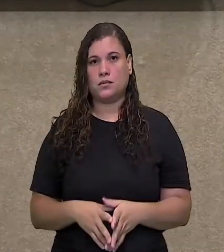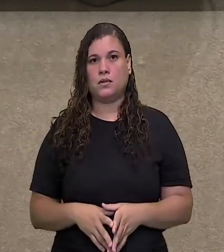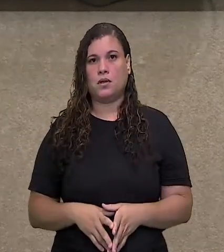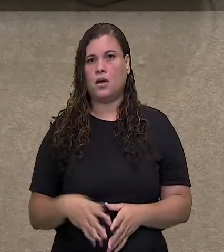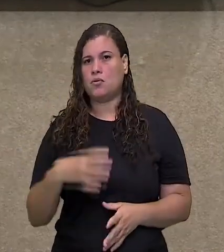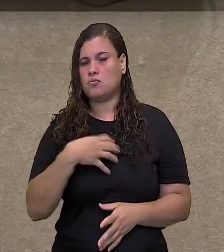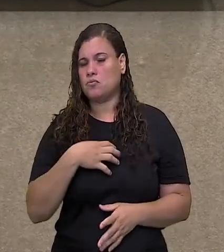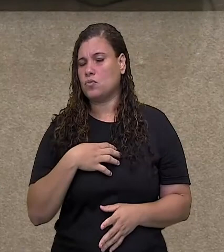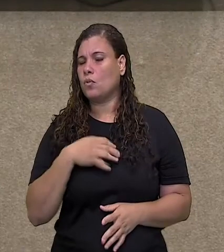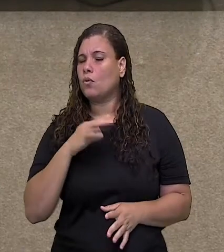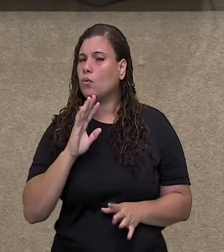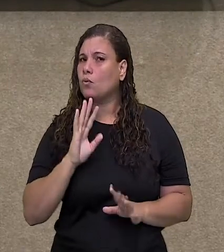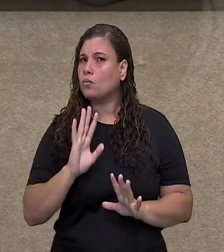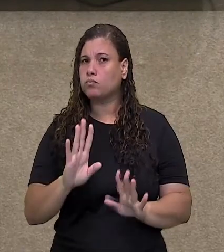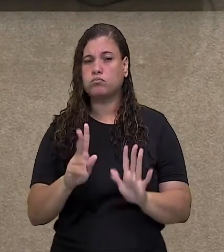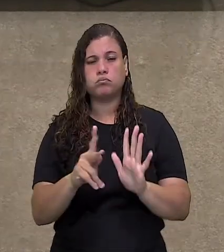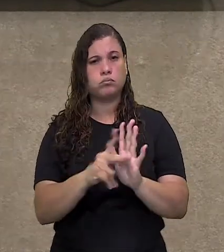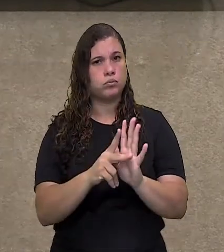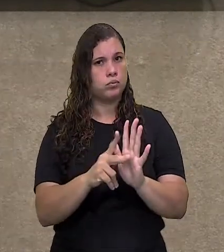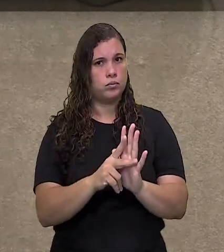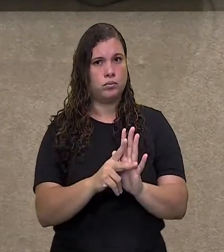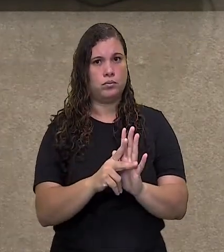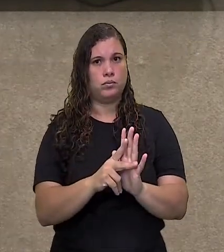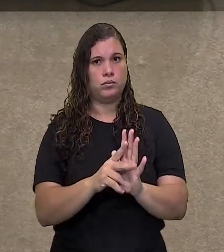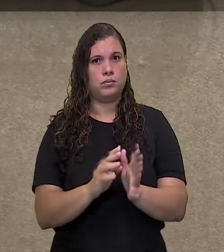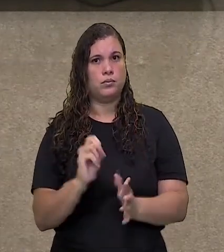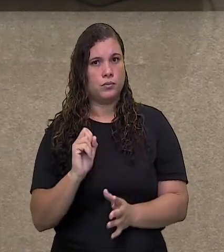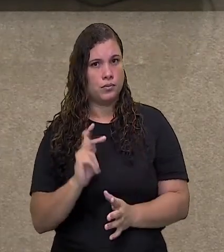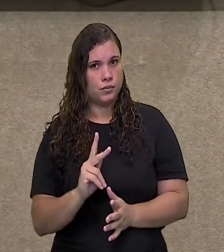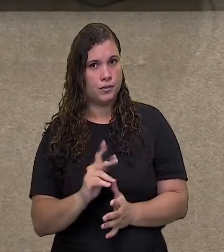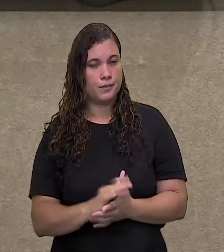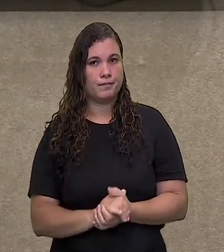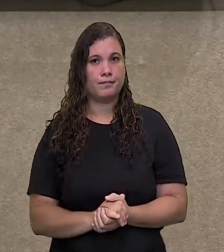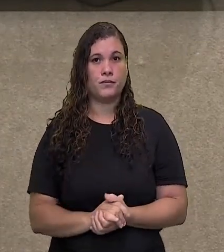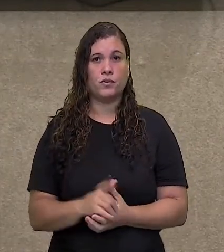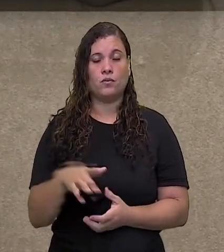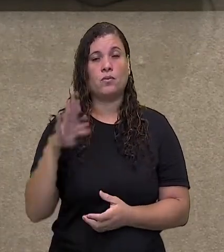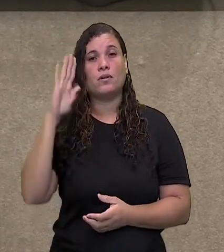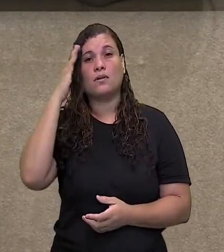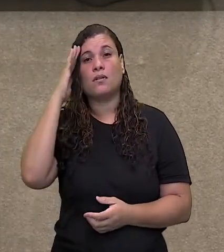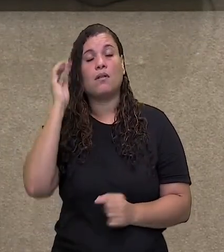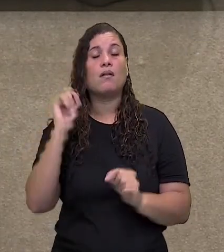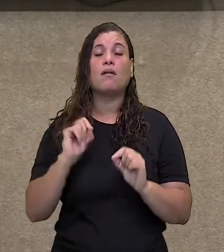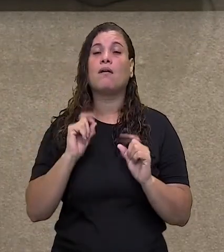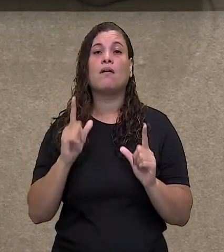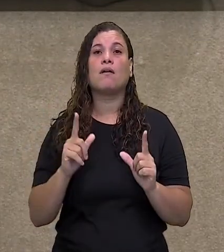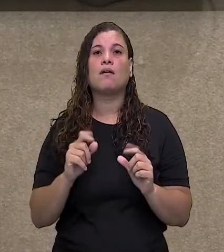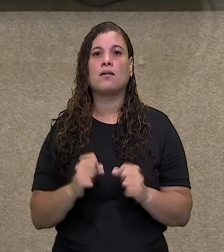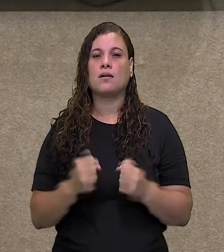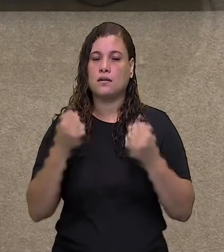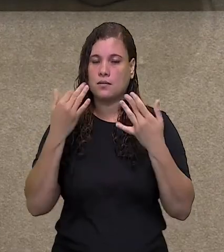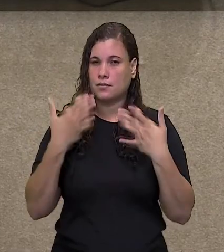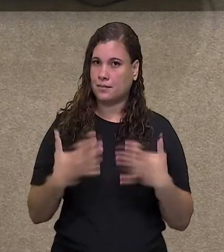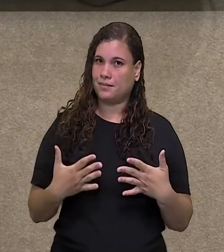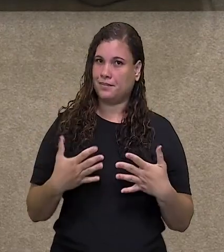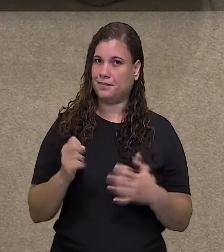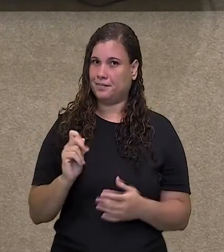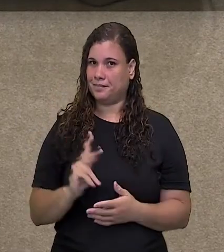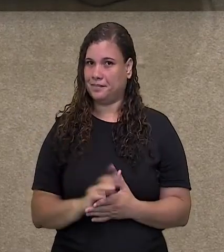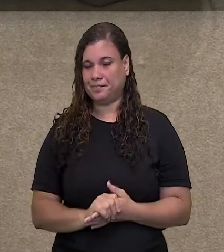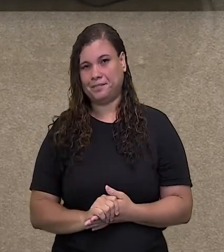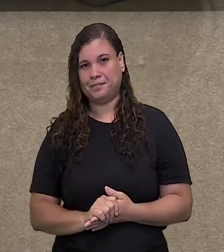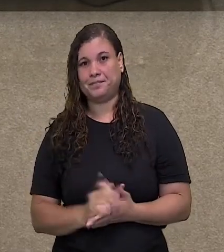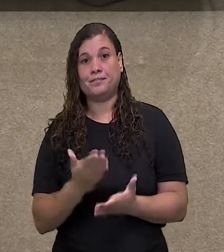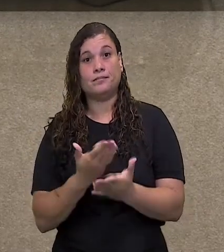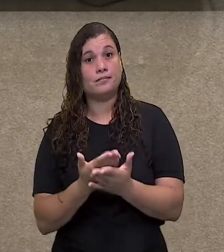o que você entendeu, o que você compreendeu sobre patrimônio histórico. Tudo bem? Desejo a todos vocês um